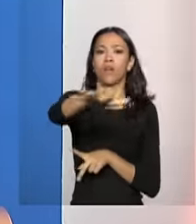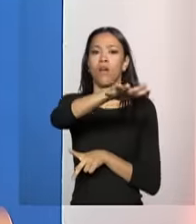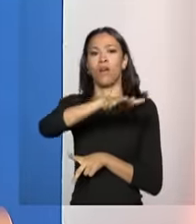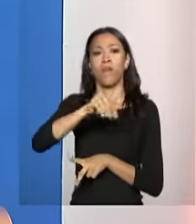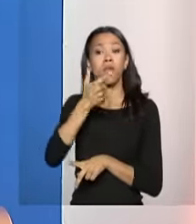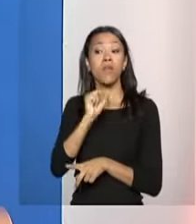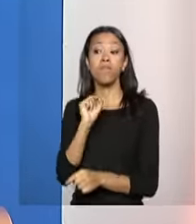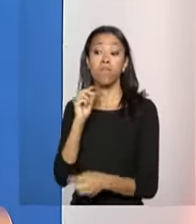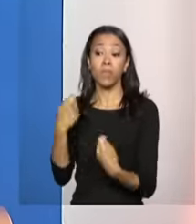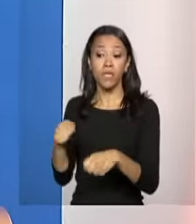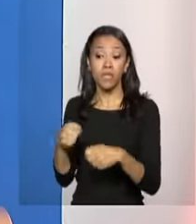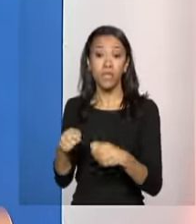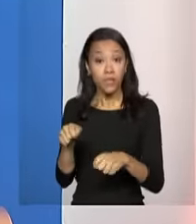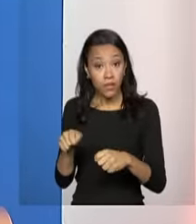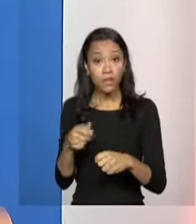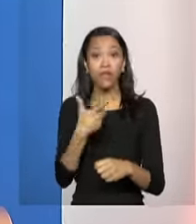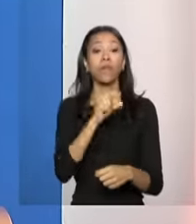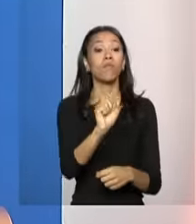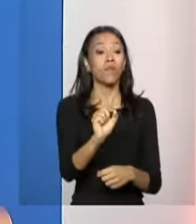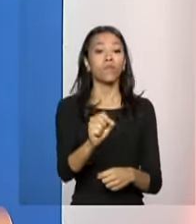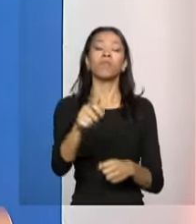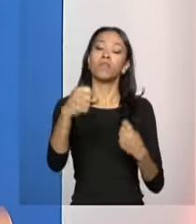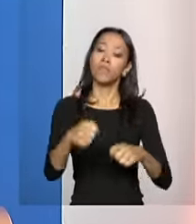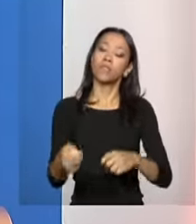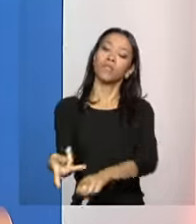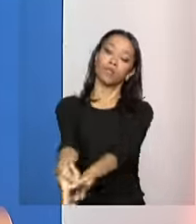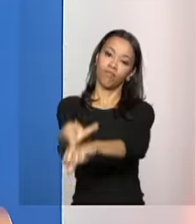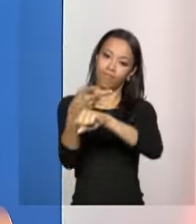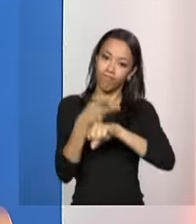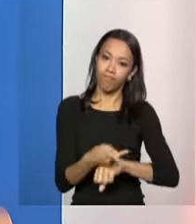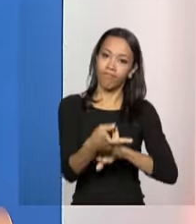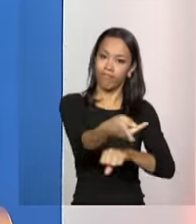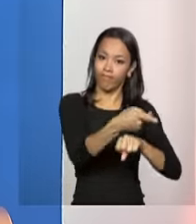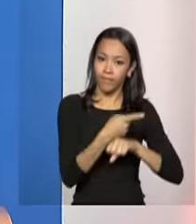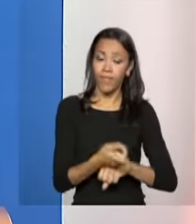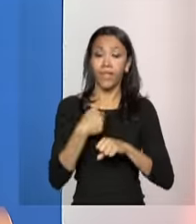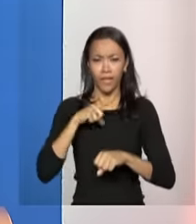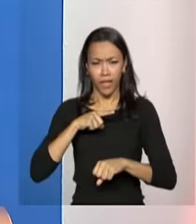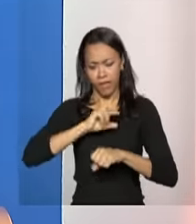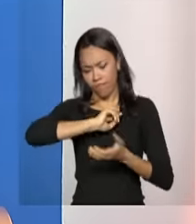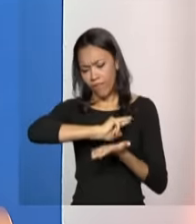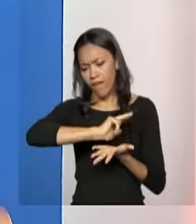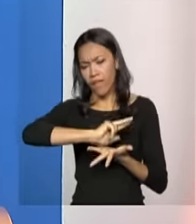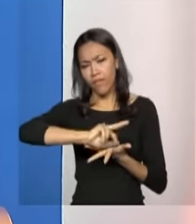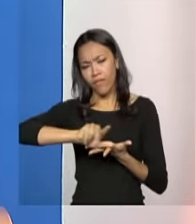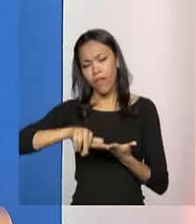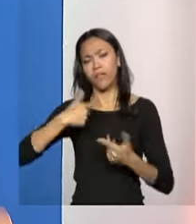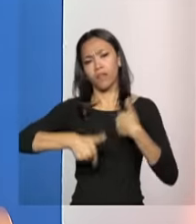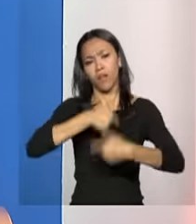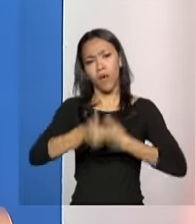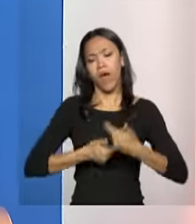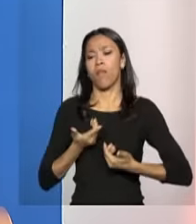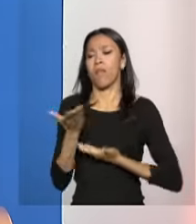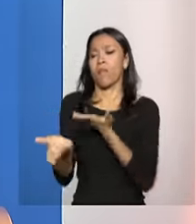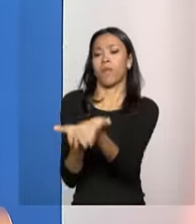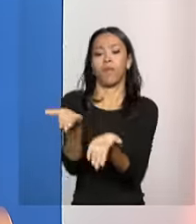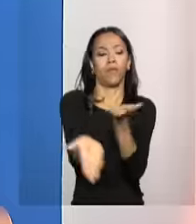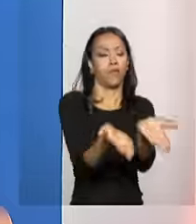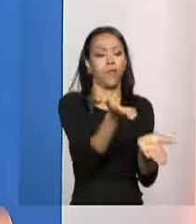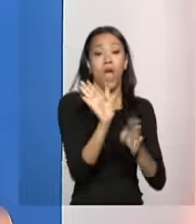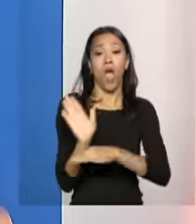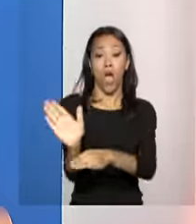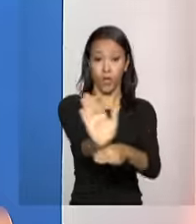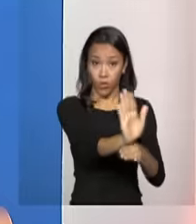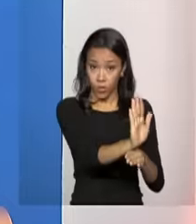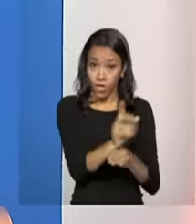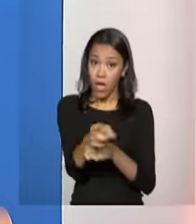quem precisar da assistência social deve ter uma rede de oferta de serviços para que esse usuário, essa pessoa possa ser